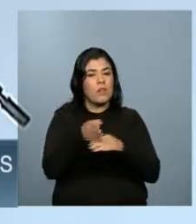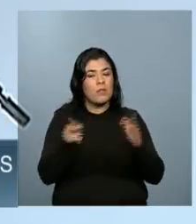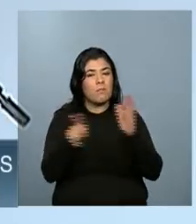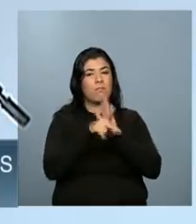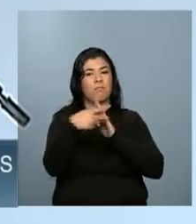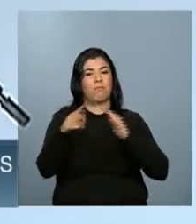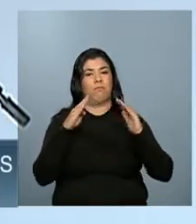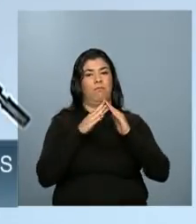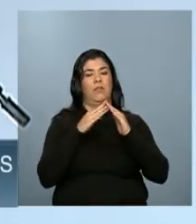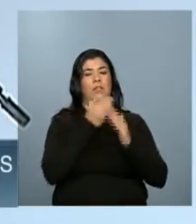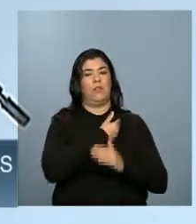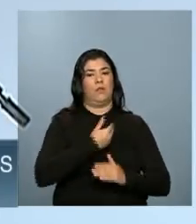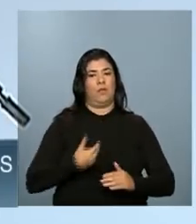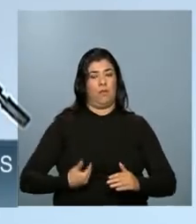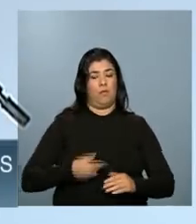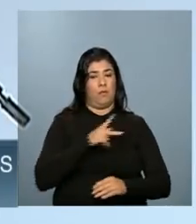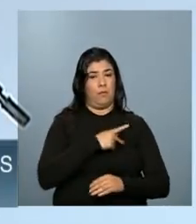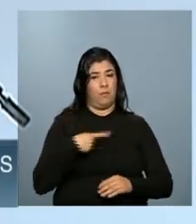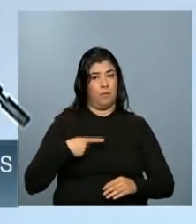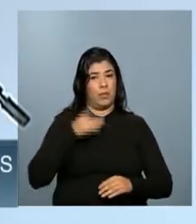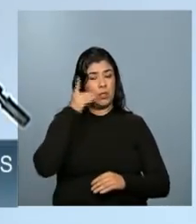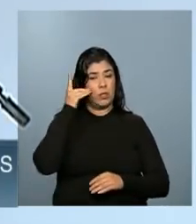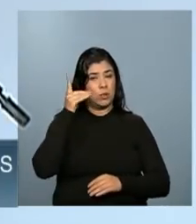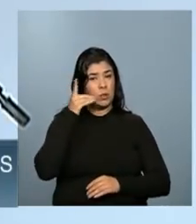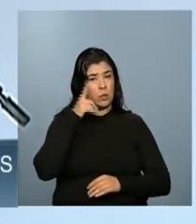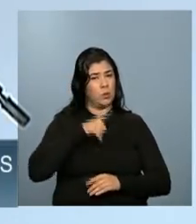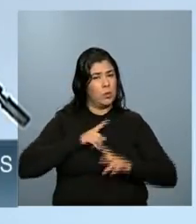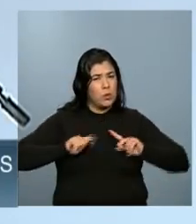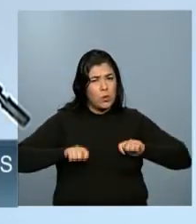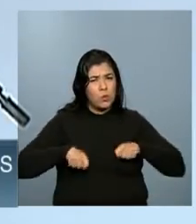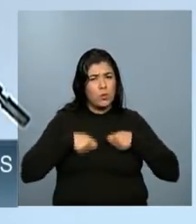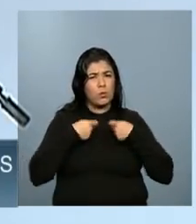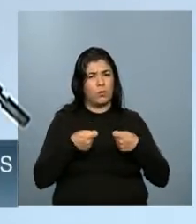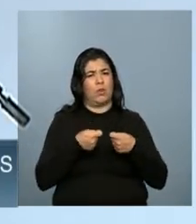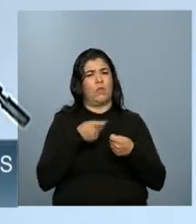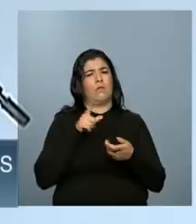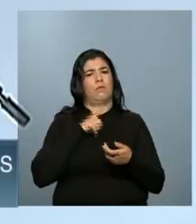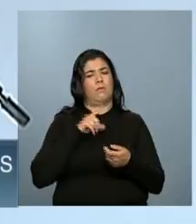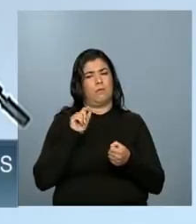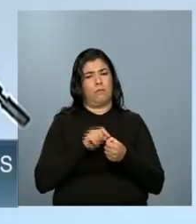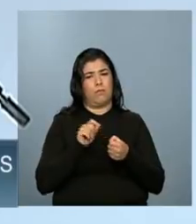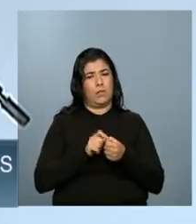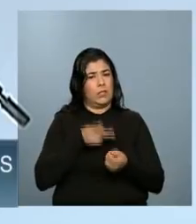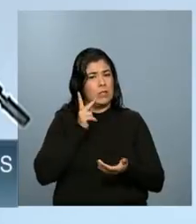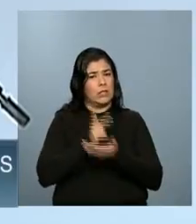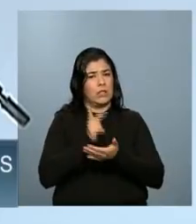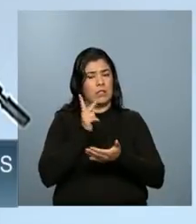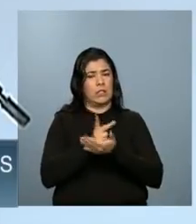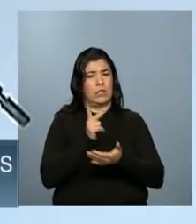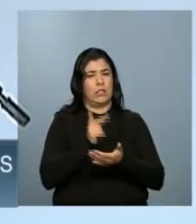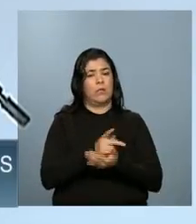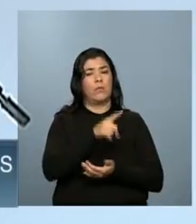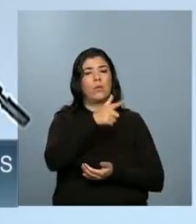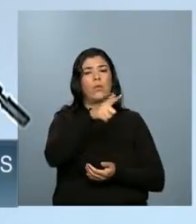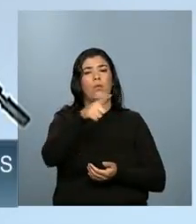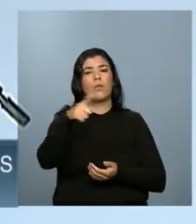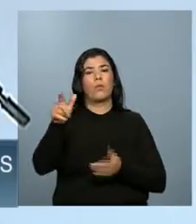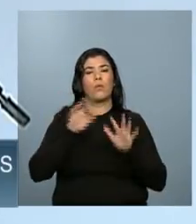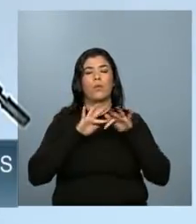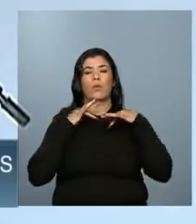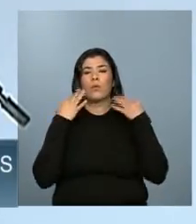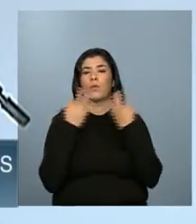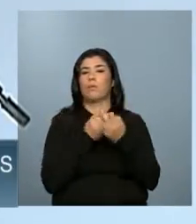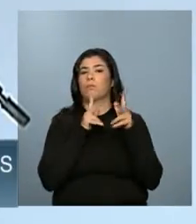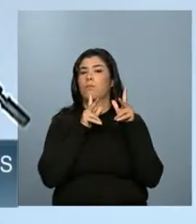que todo o esforço será feito para que cada vez mais outras famílias como a de